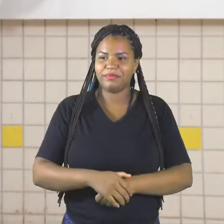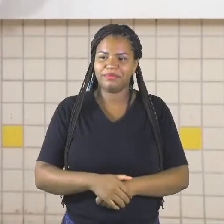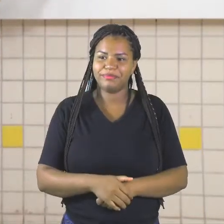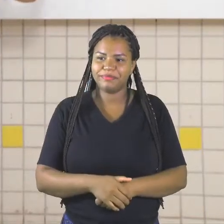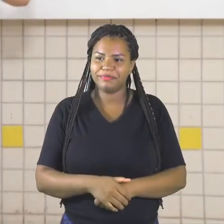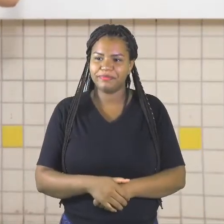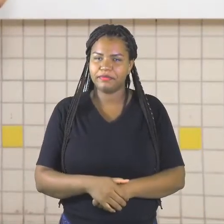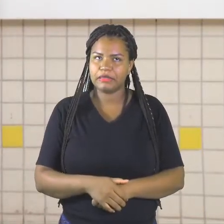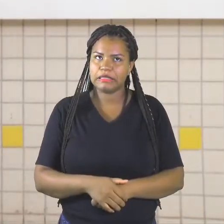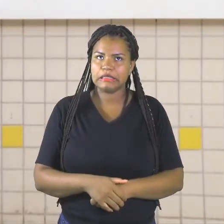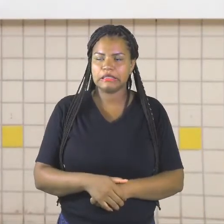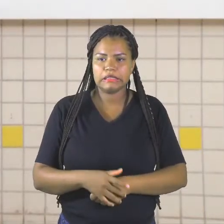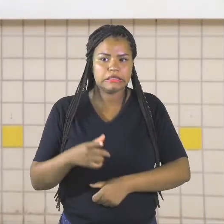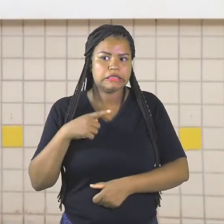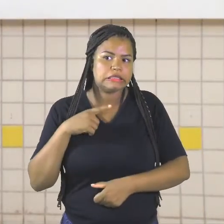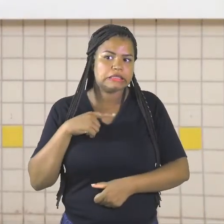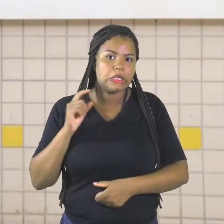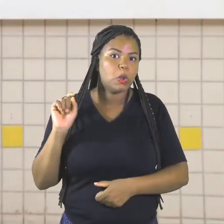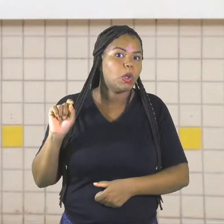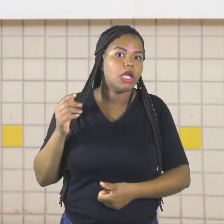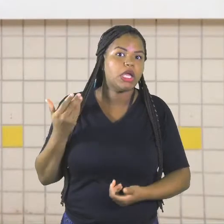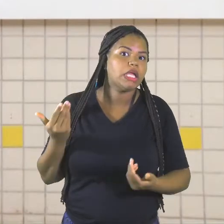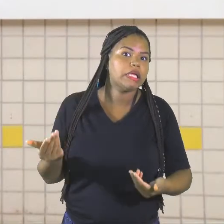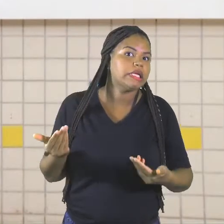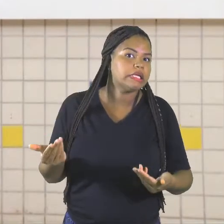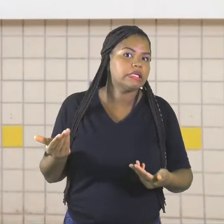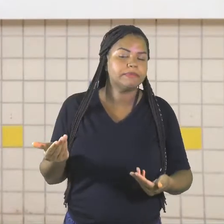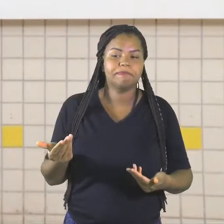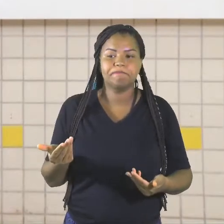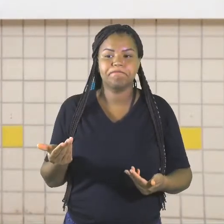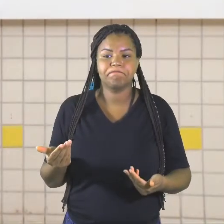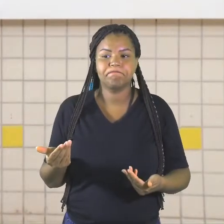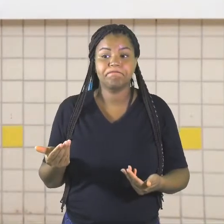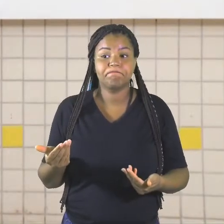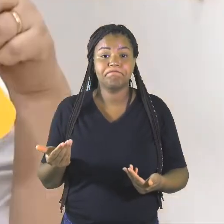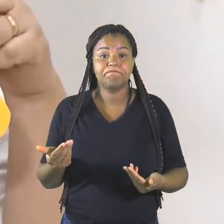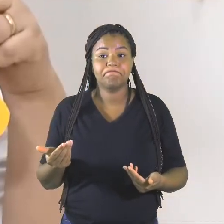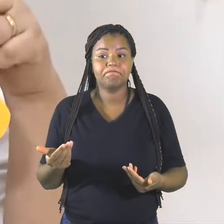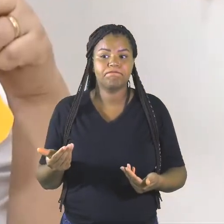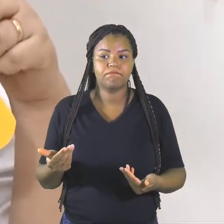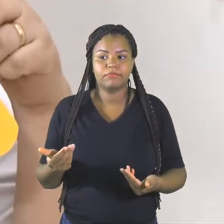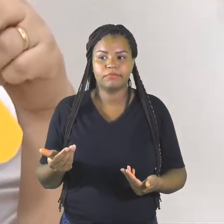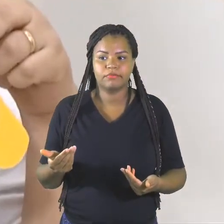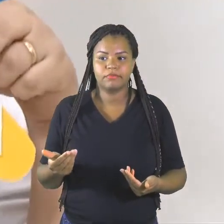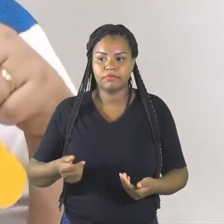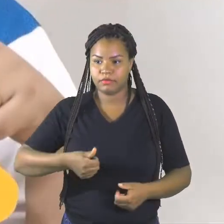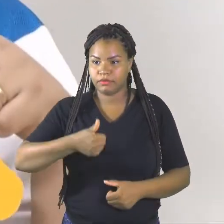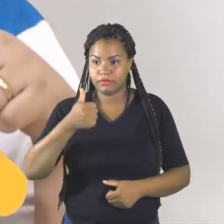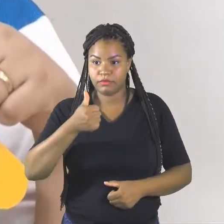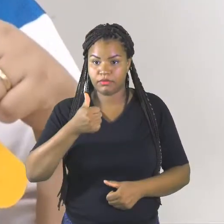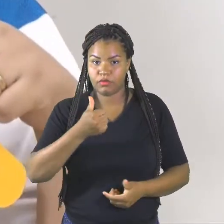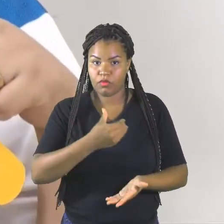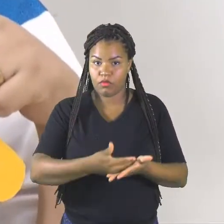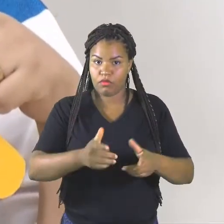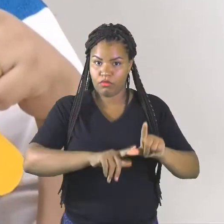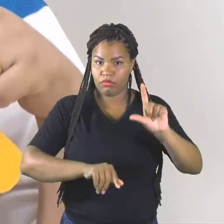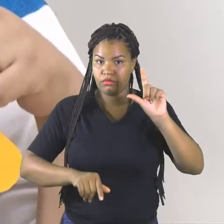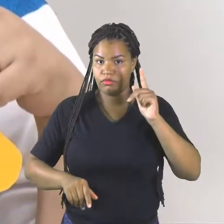Será? que nós temos aqui? Hum? A primeira começa com P, ó.